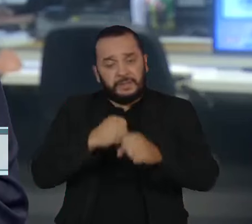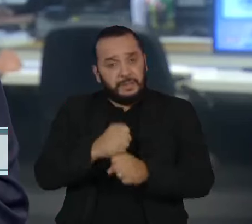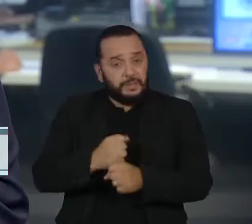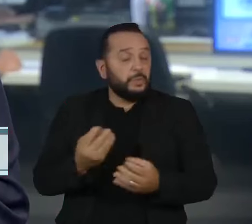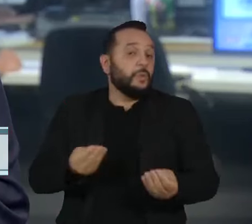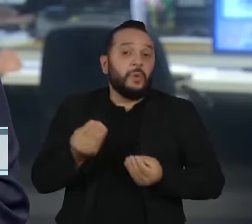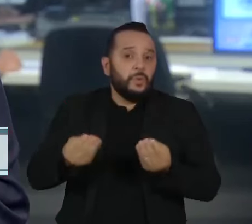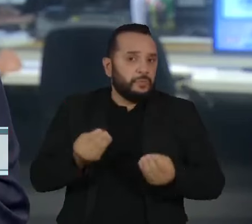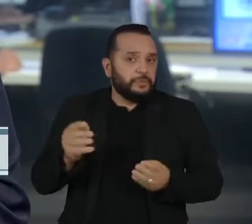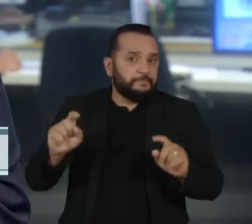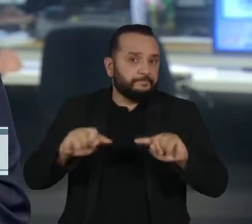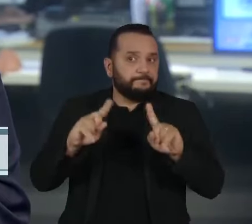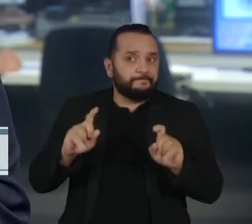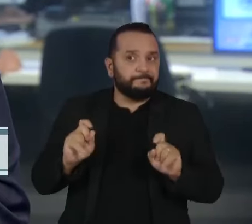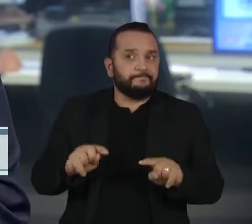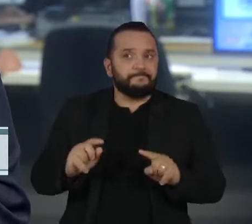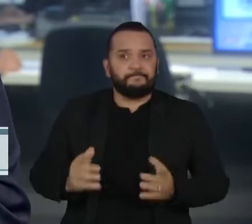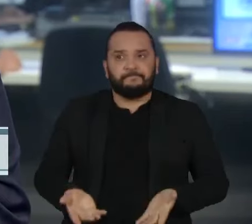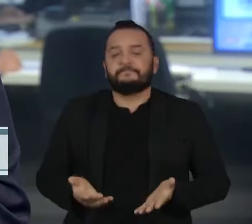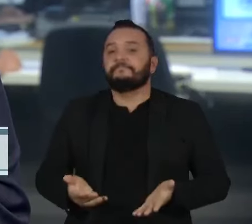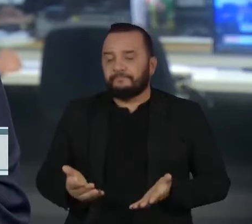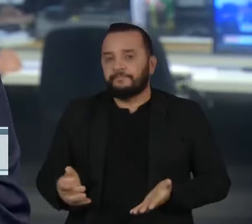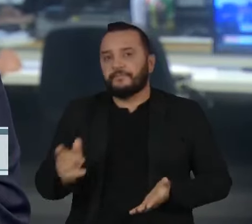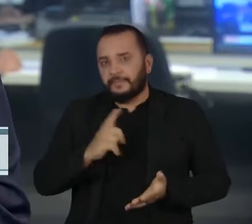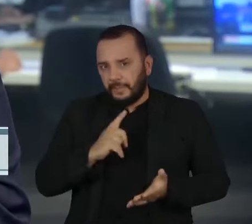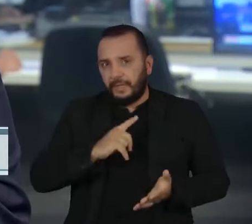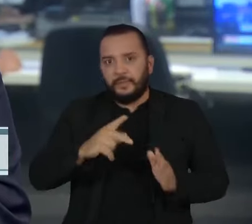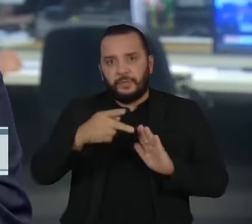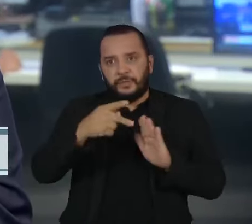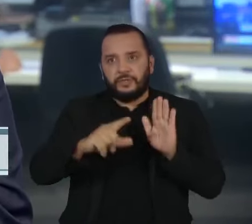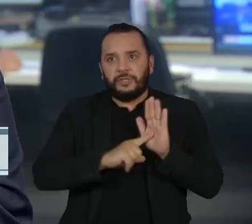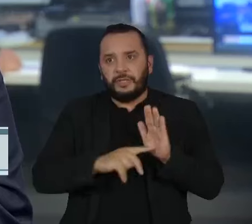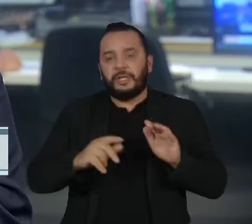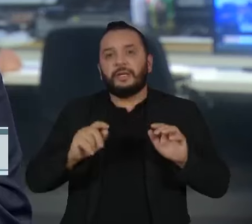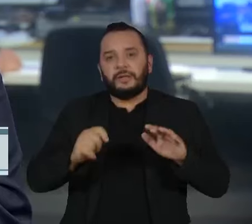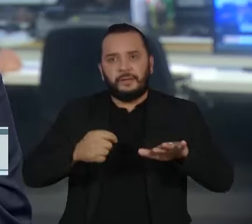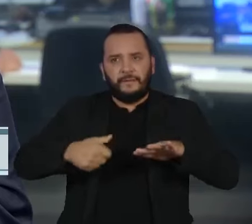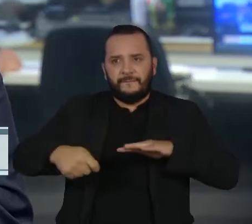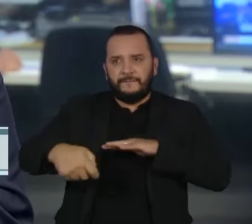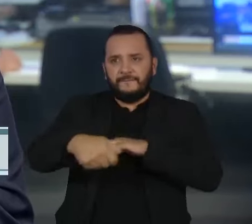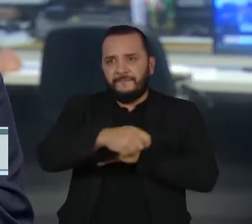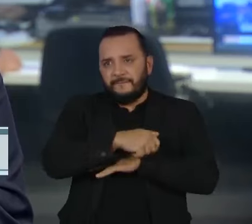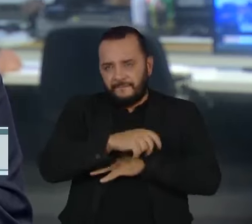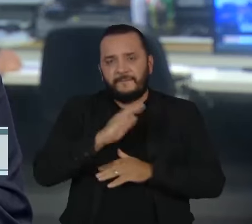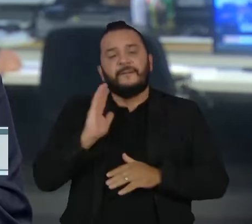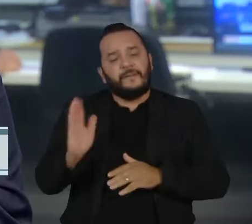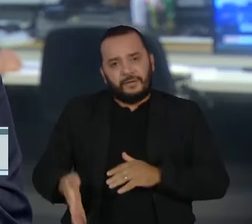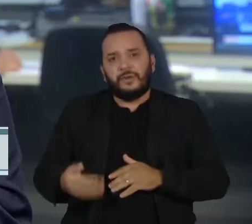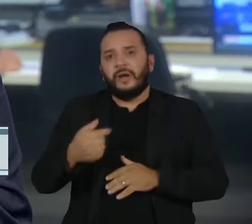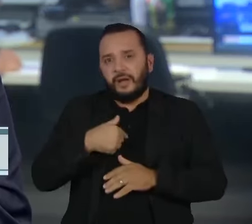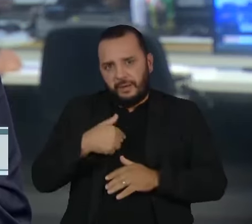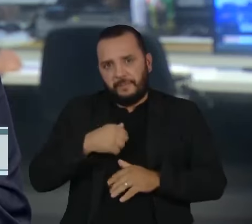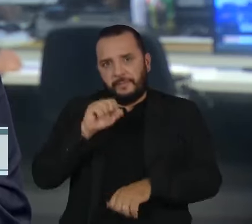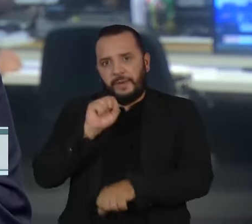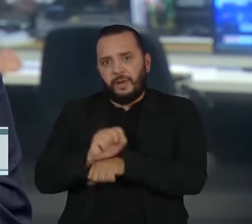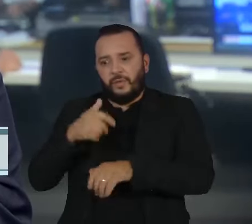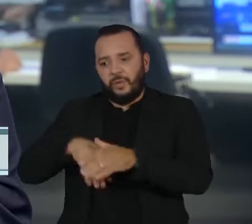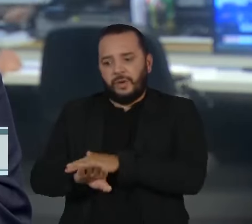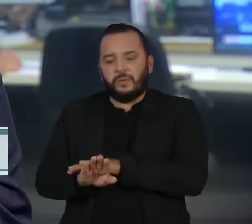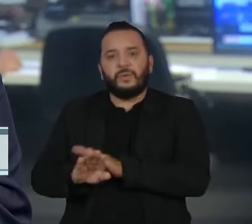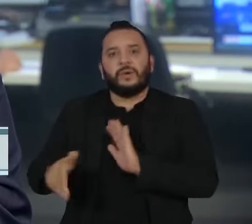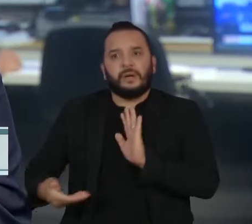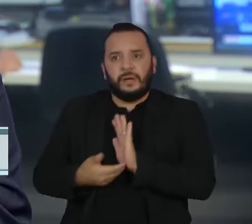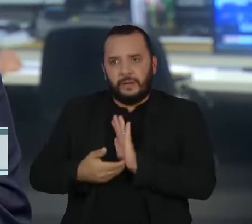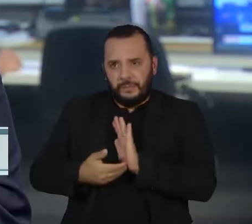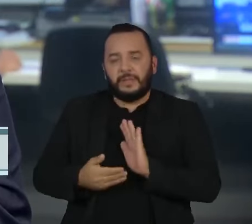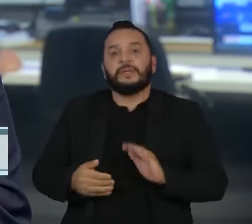A retomada da discussão do projeto de lei das fake news que está parado na Câmara dos Deputados foi defendida